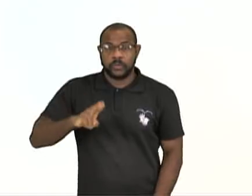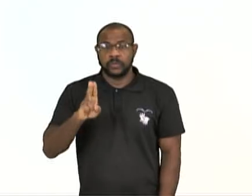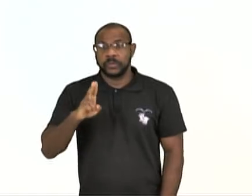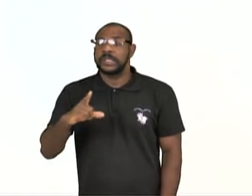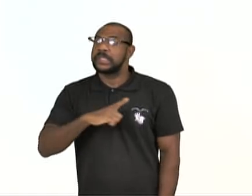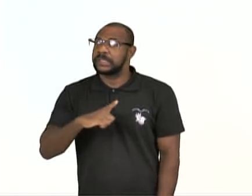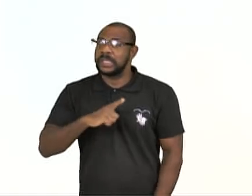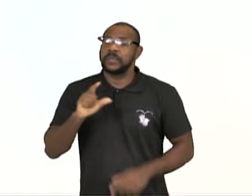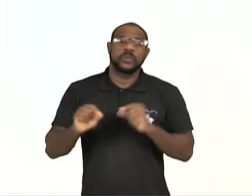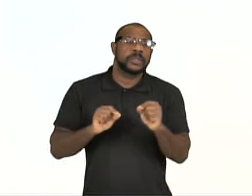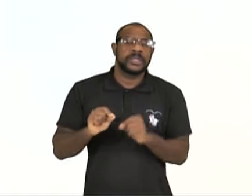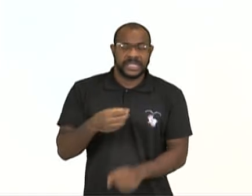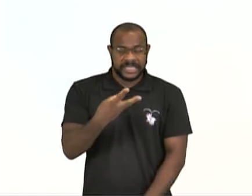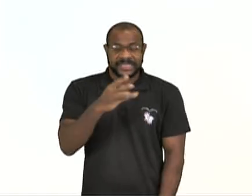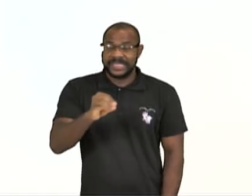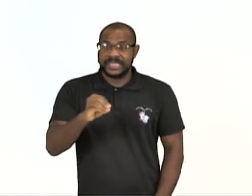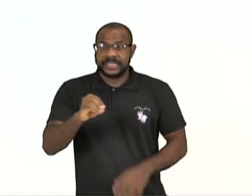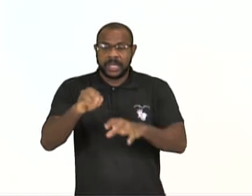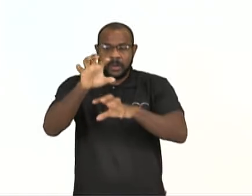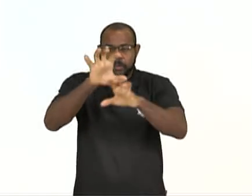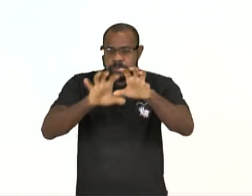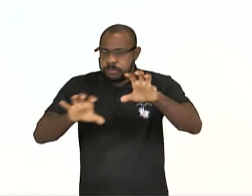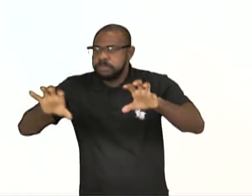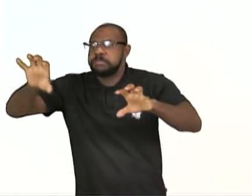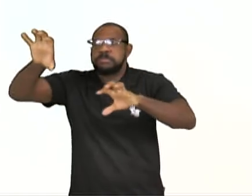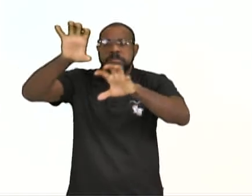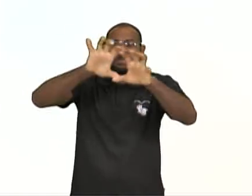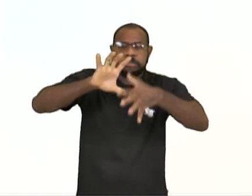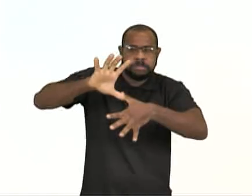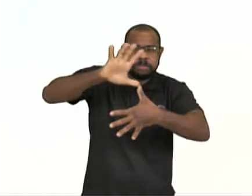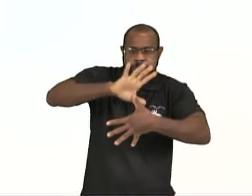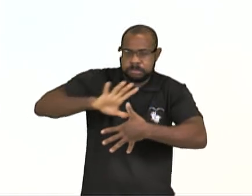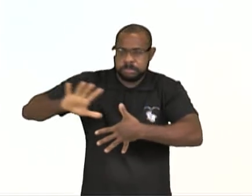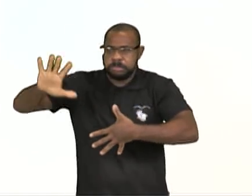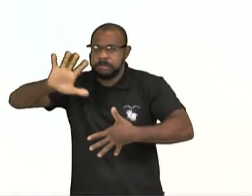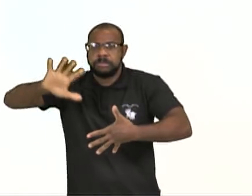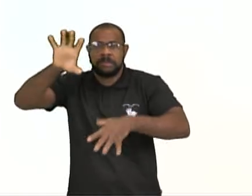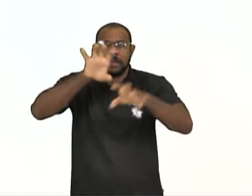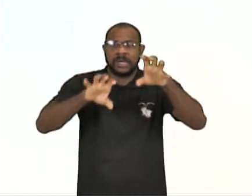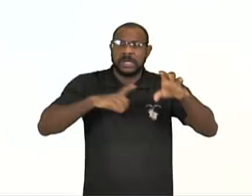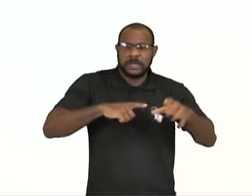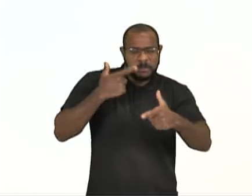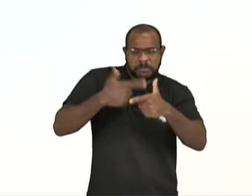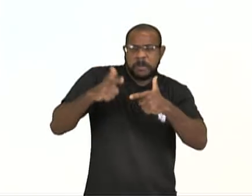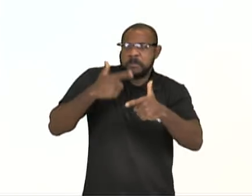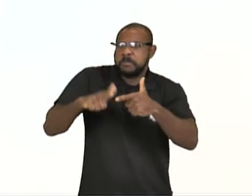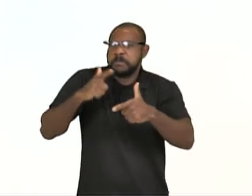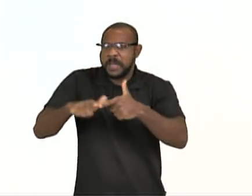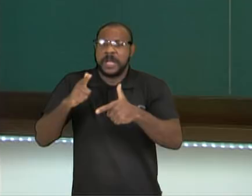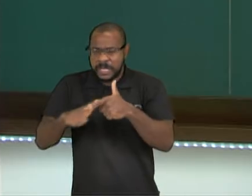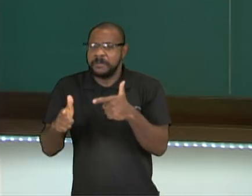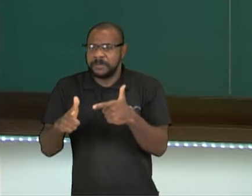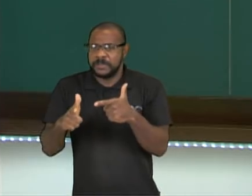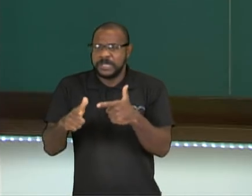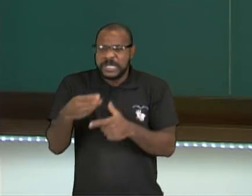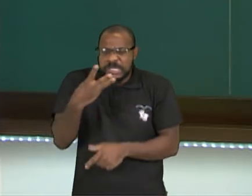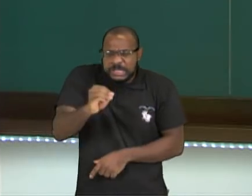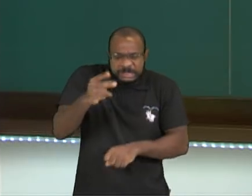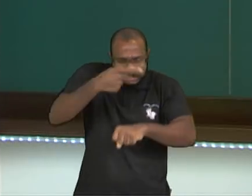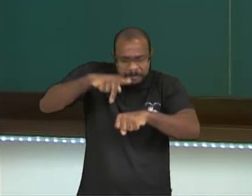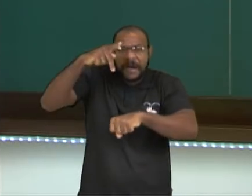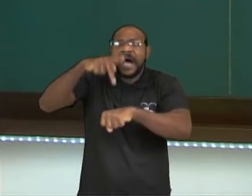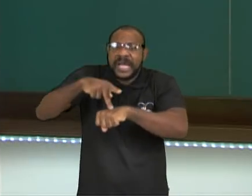30 regiões do mundo com a presença de conflitos armados. Já pensou? 30 países